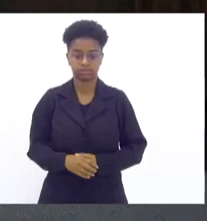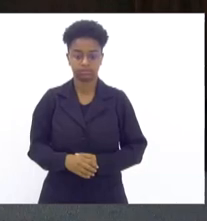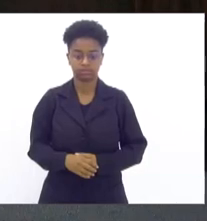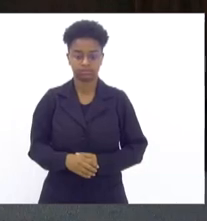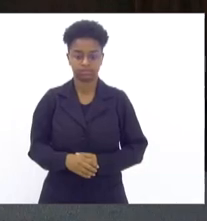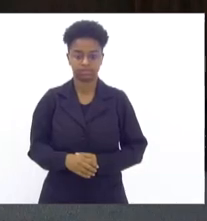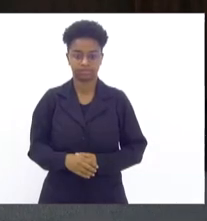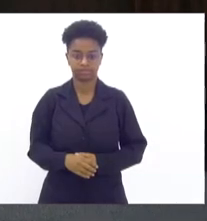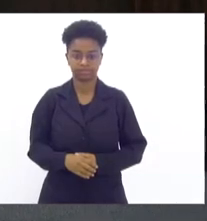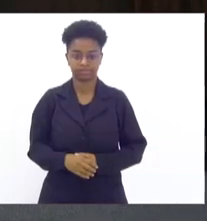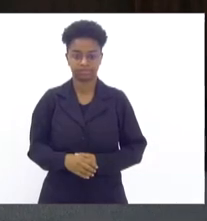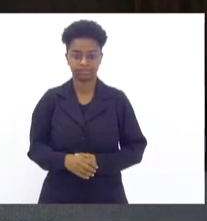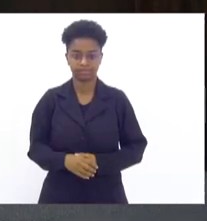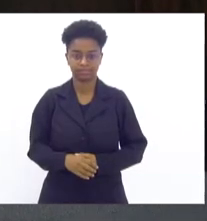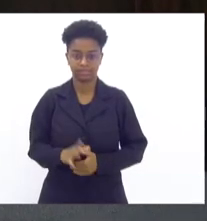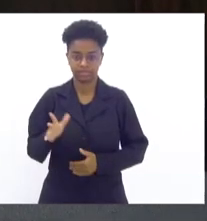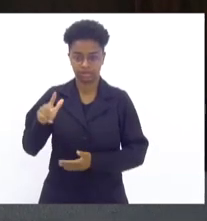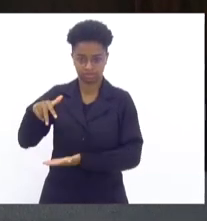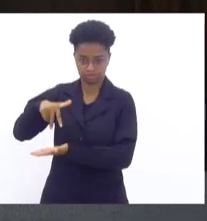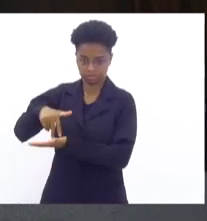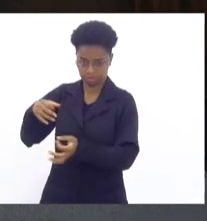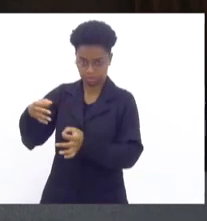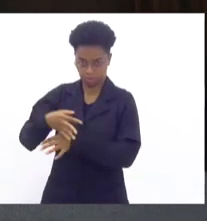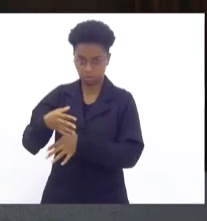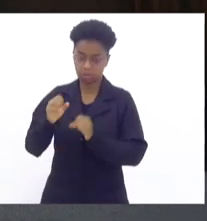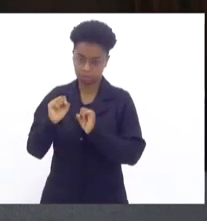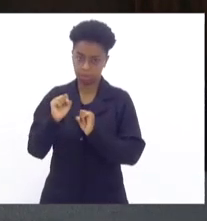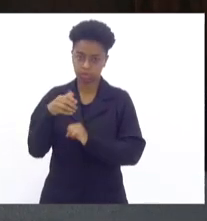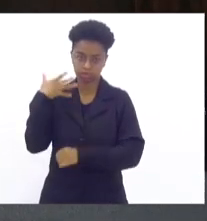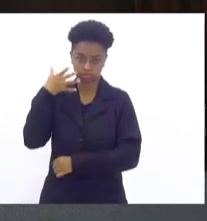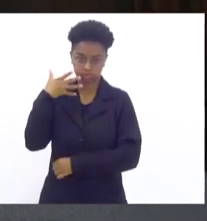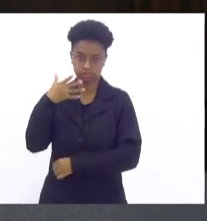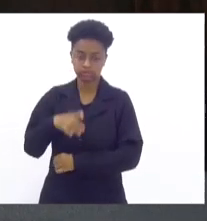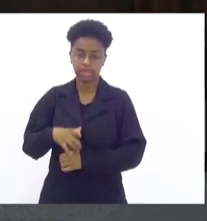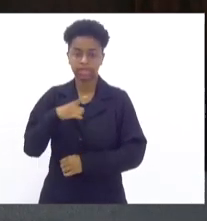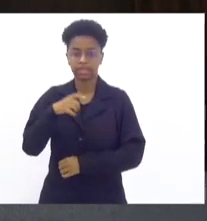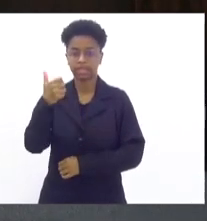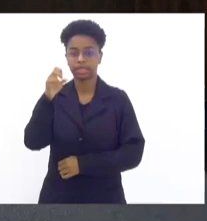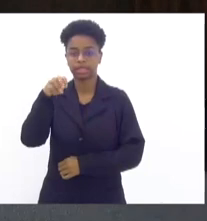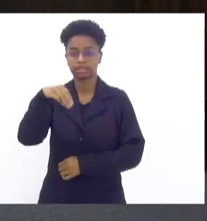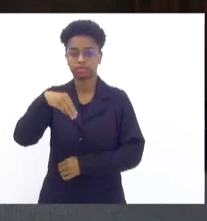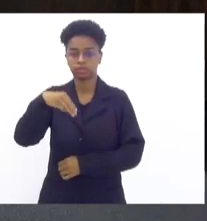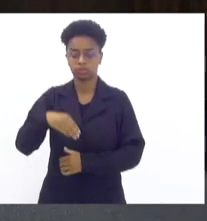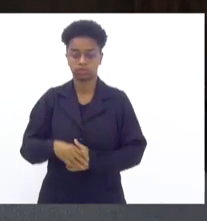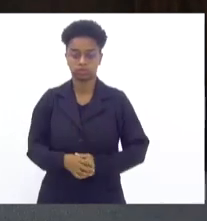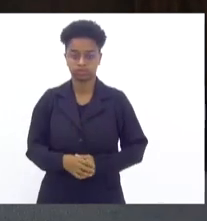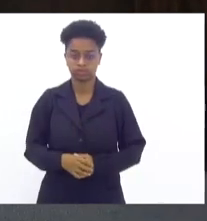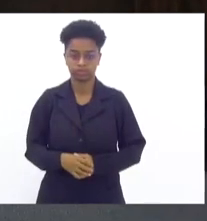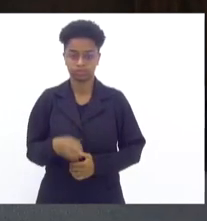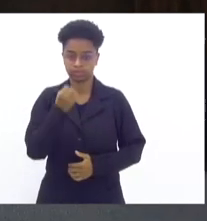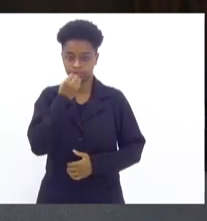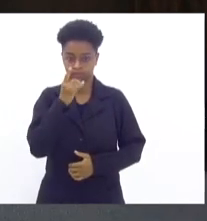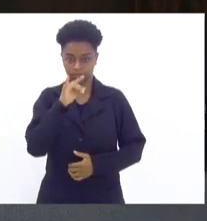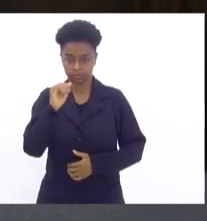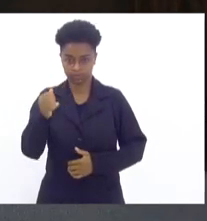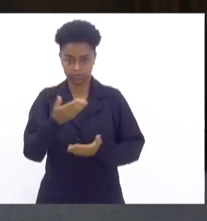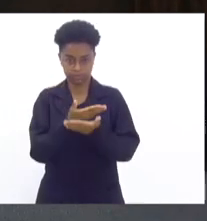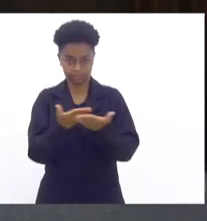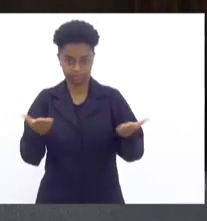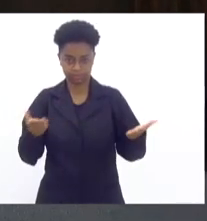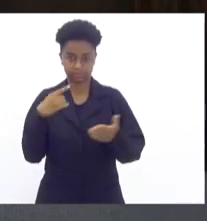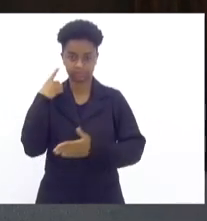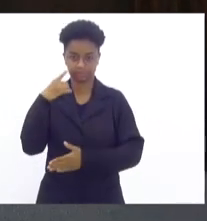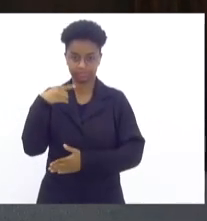O coronel já está a postos. Por favor, coronel, o dispõe aí de 15 minutos. Bom dia, ilustres deputados.